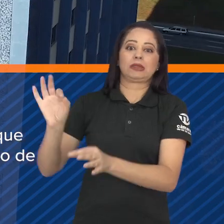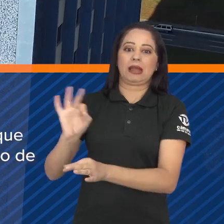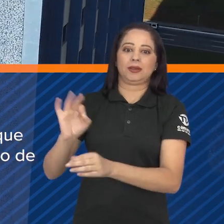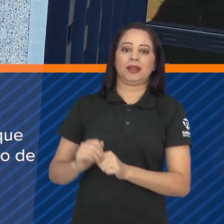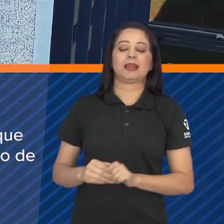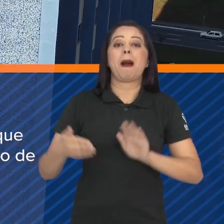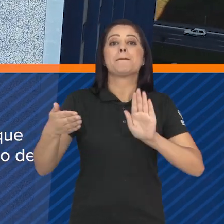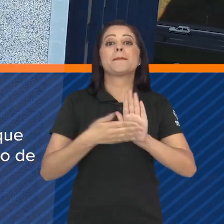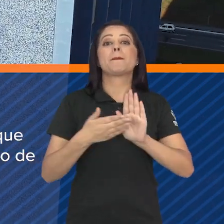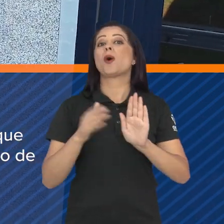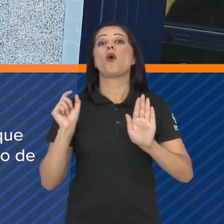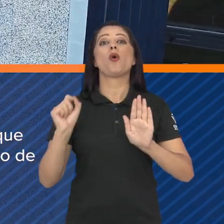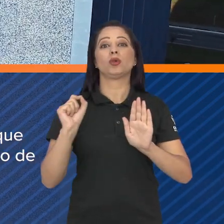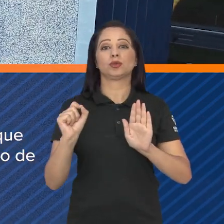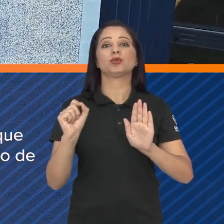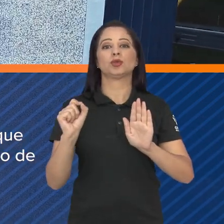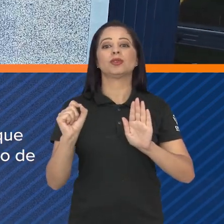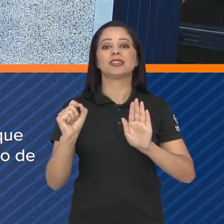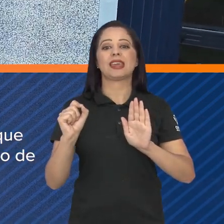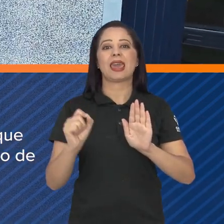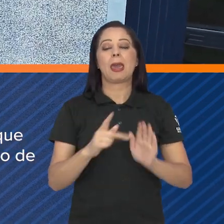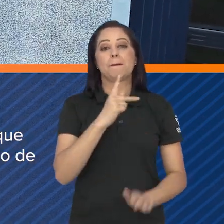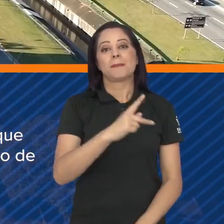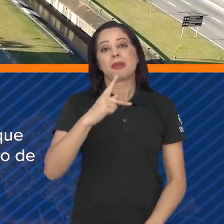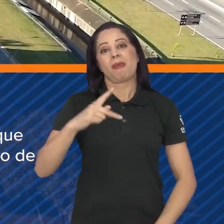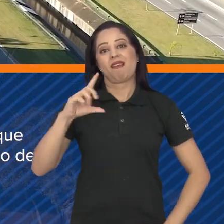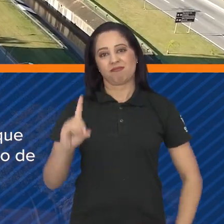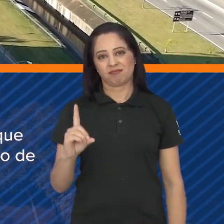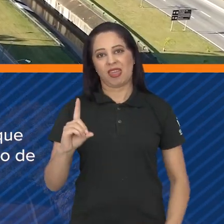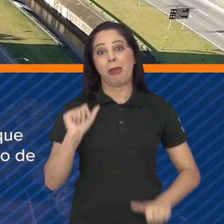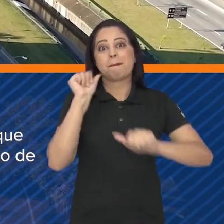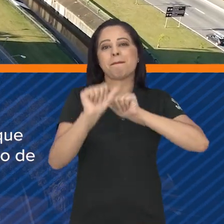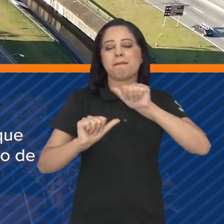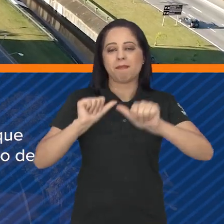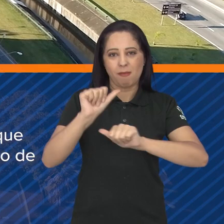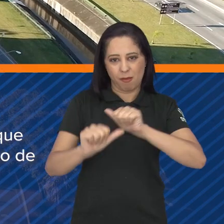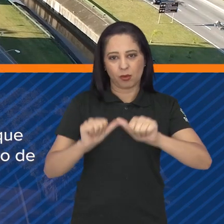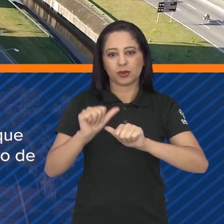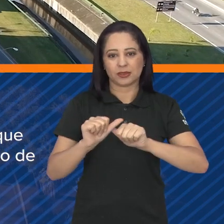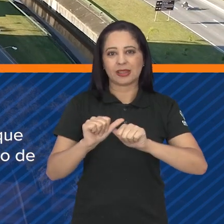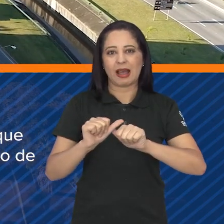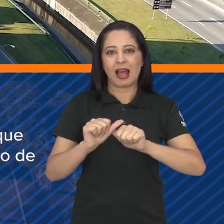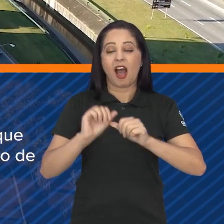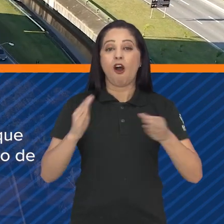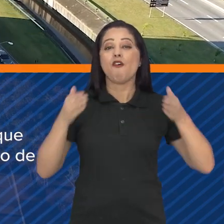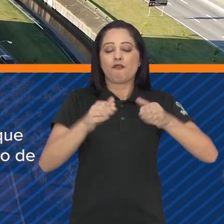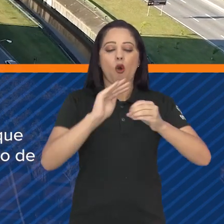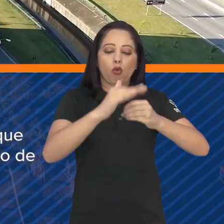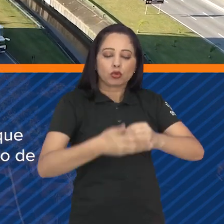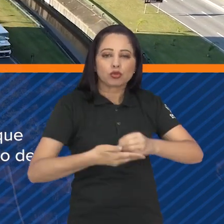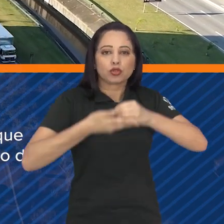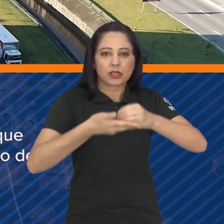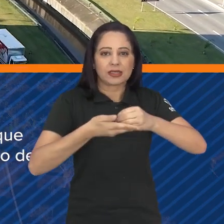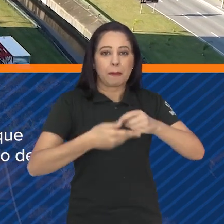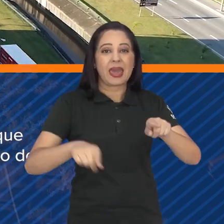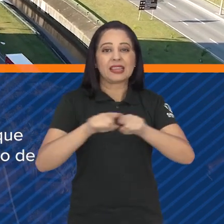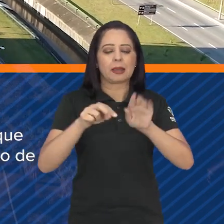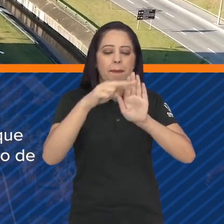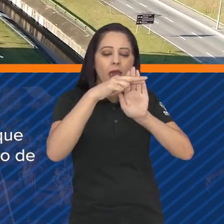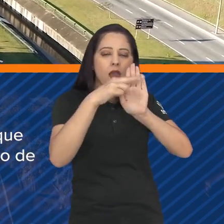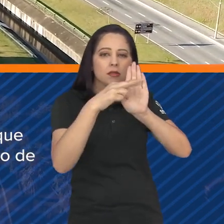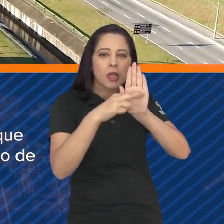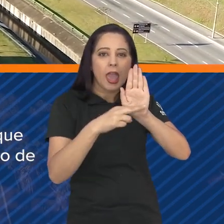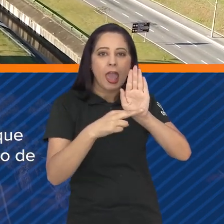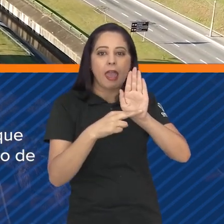que prevê alterações pontuais no plano diretor, são mudanças focadas na sustentabilidade e em regras que impõem